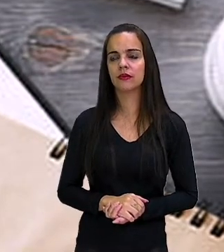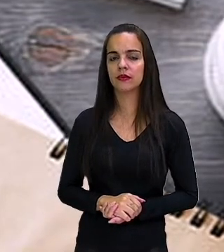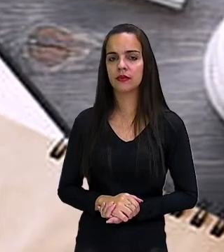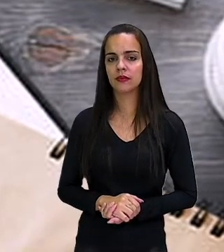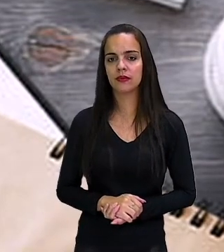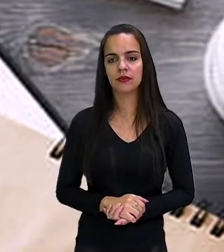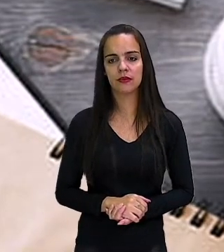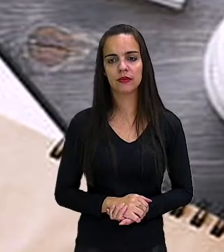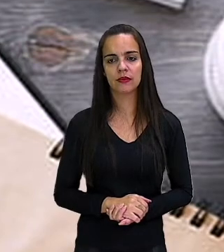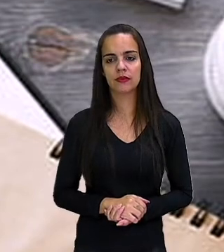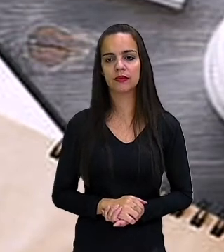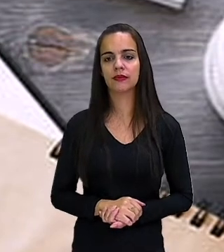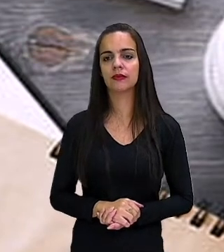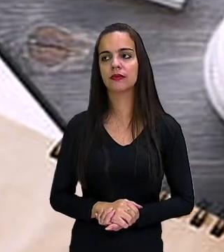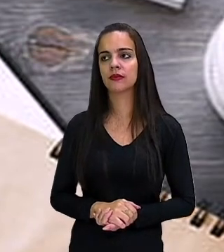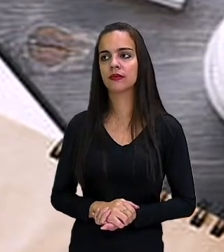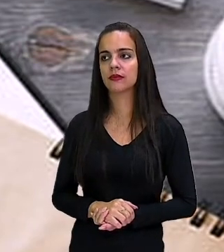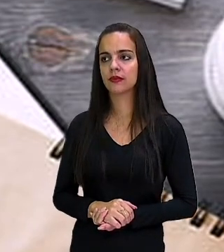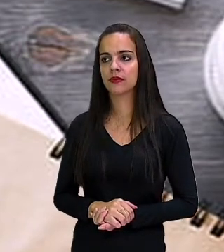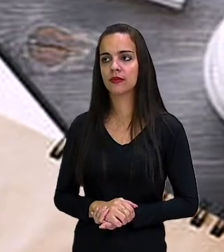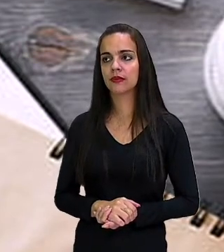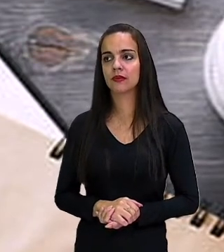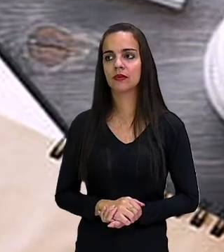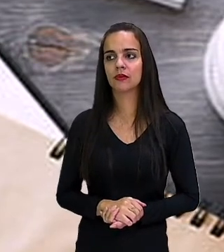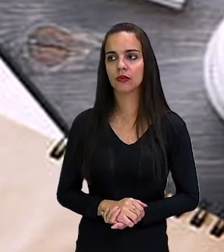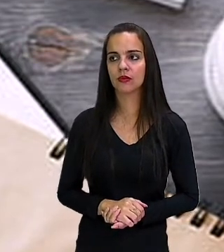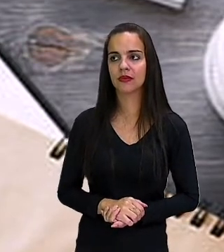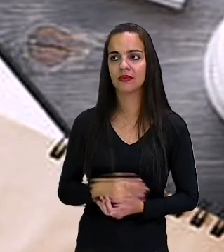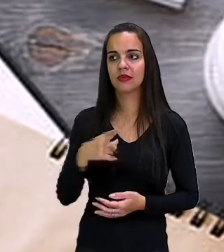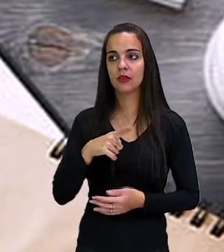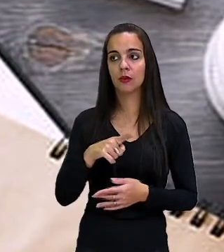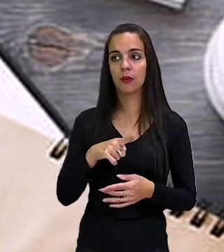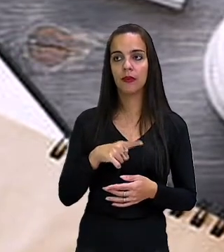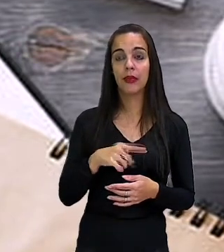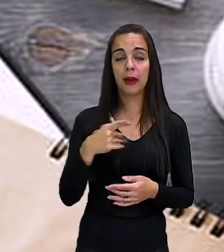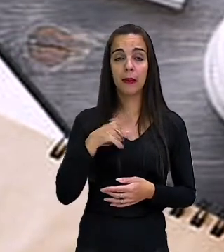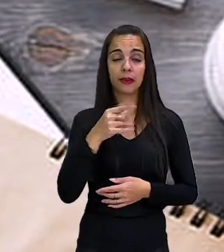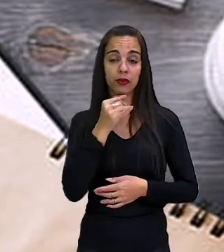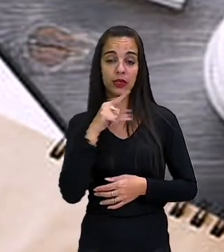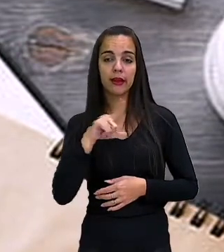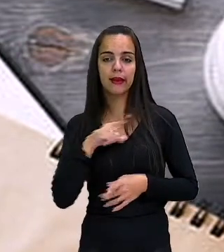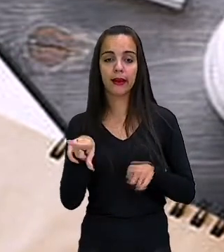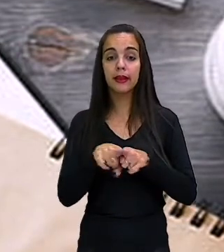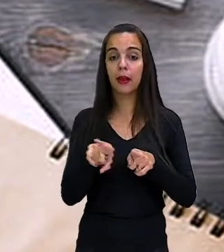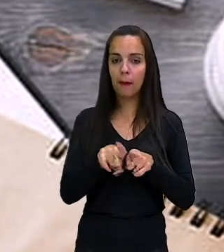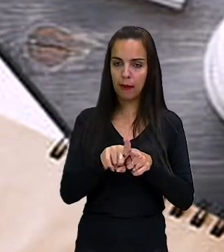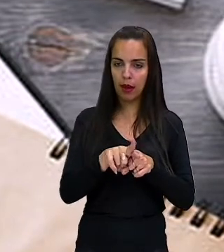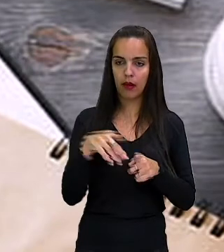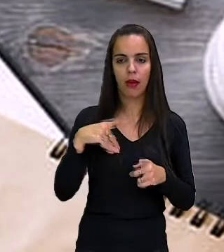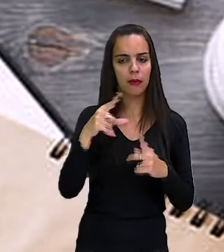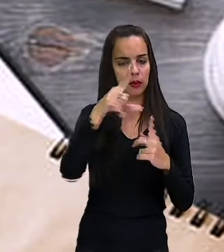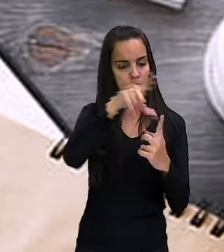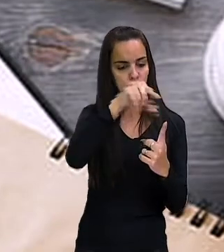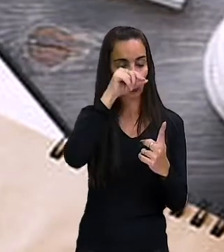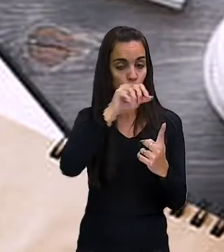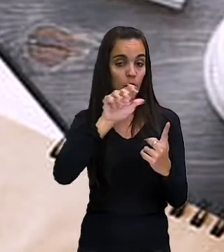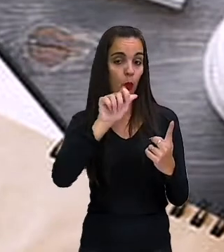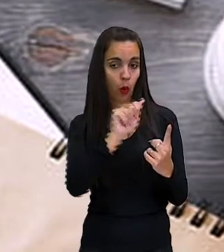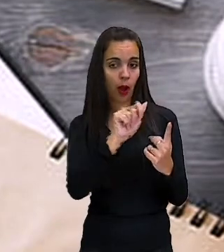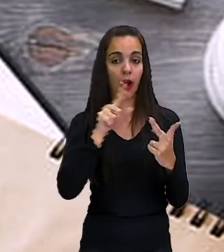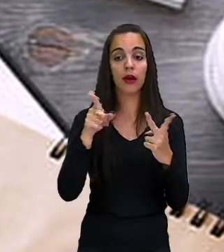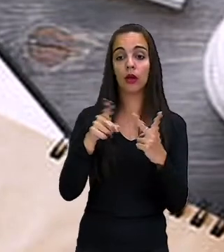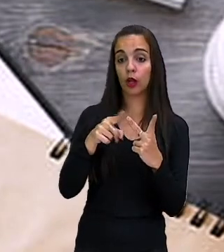and write the answer in your notebook. Então, escolha entre o A ou o B e escreva no seu